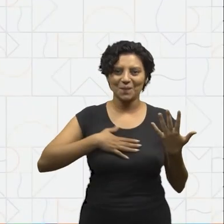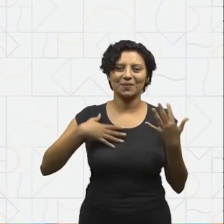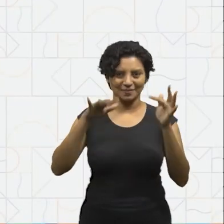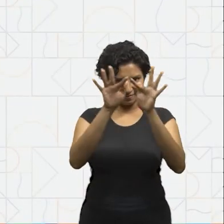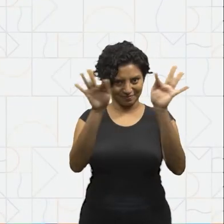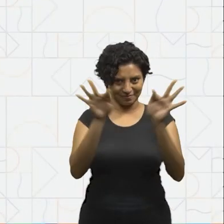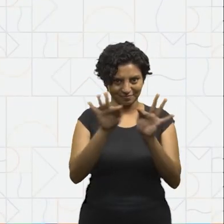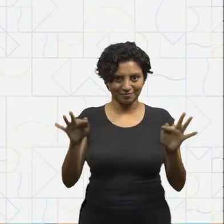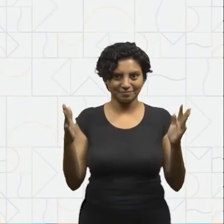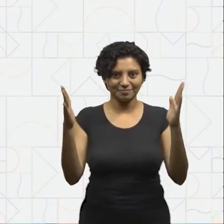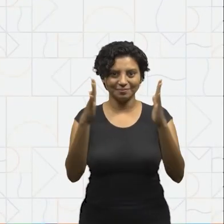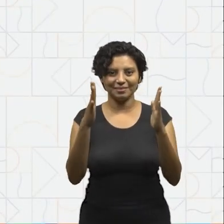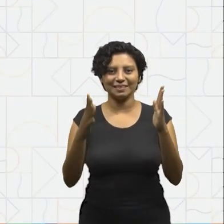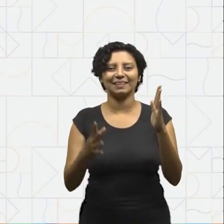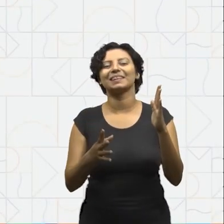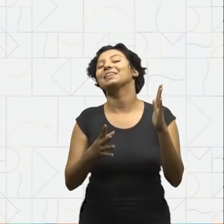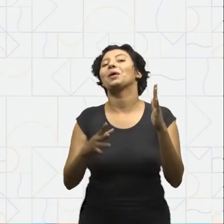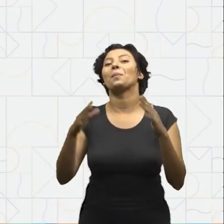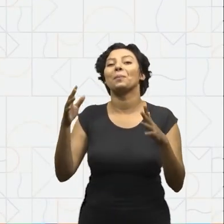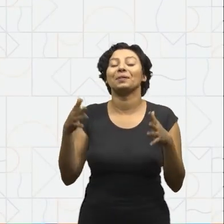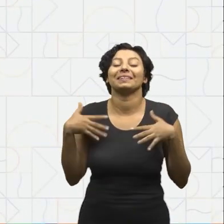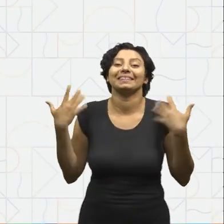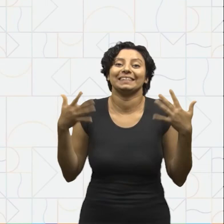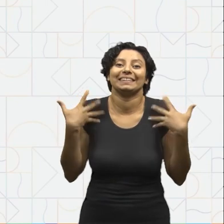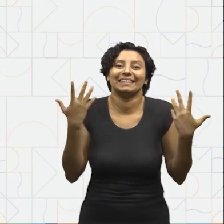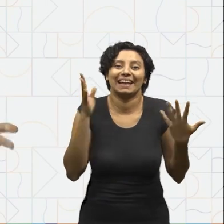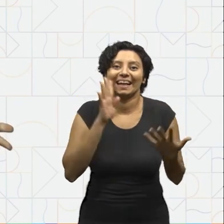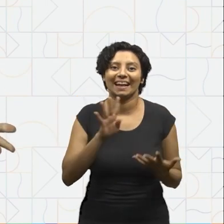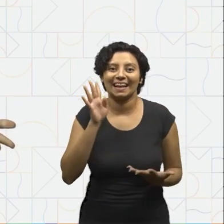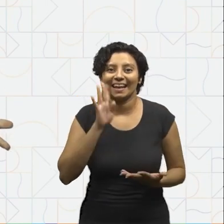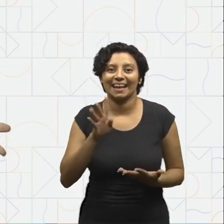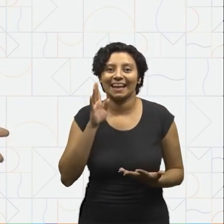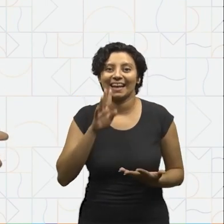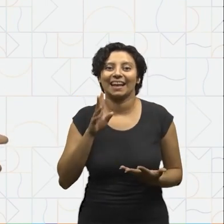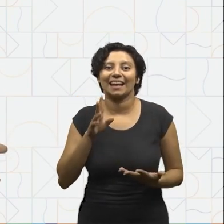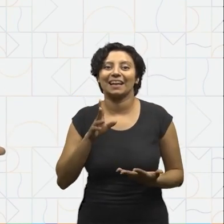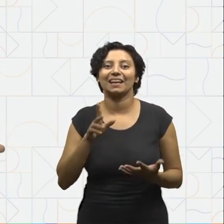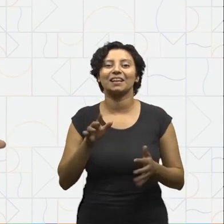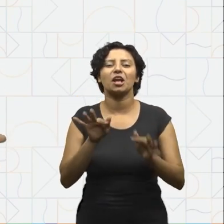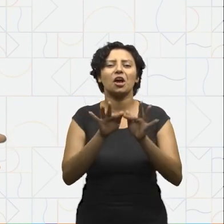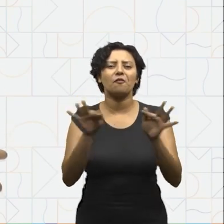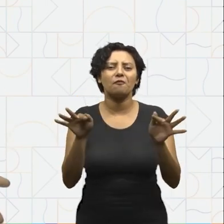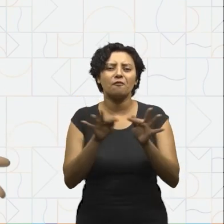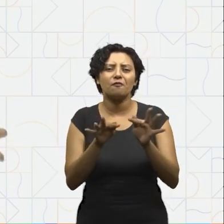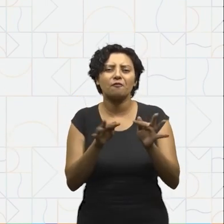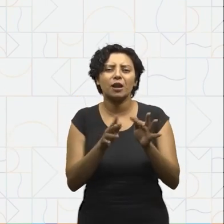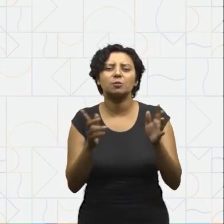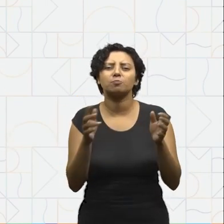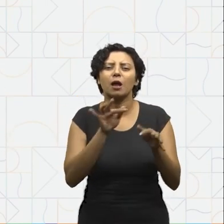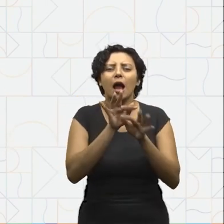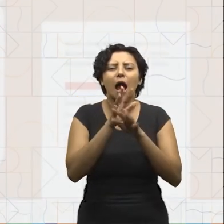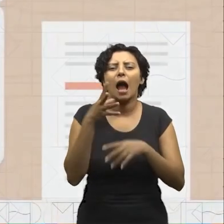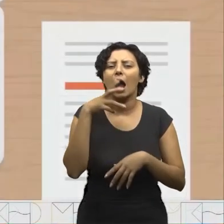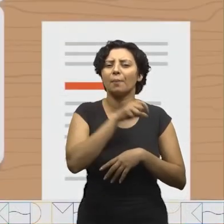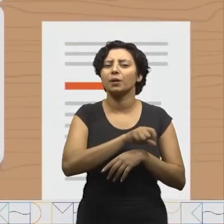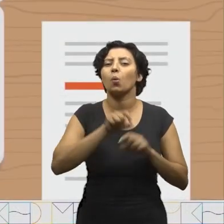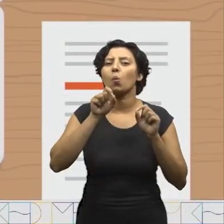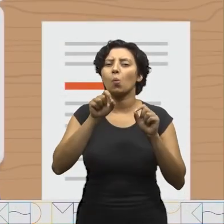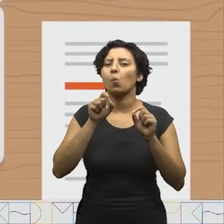gostou dessa parlenda? Ela é muito empolgante, não é? E as trava-línguas são